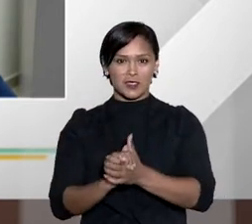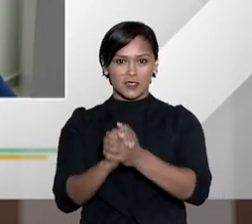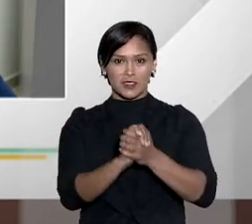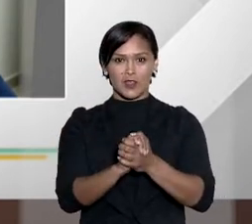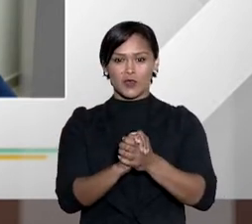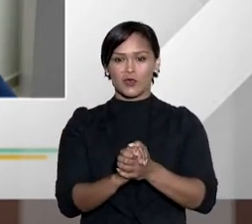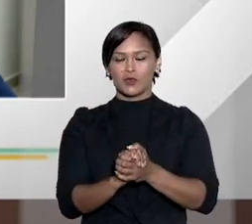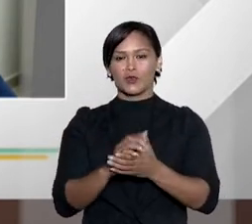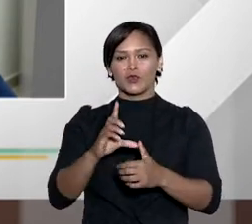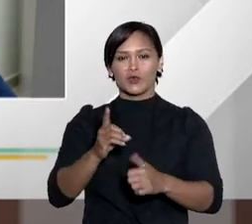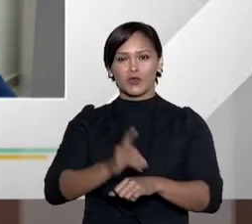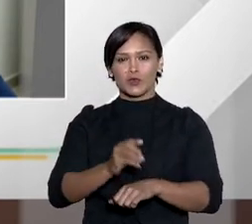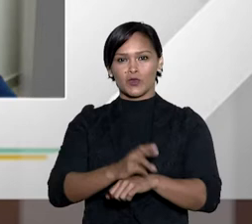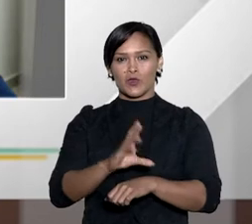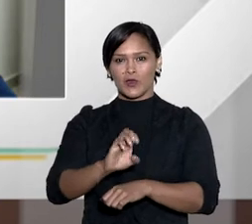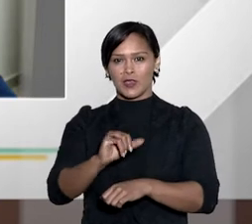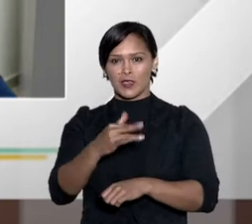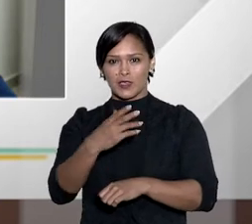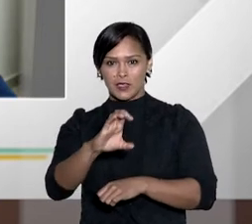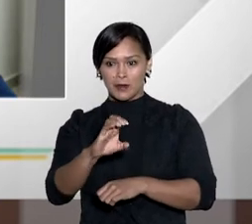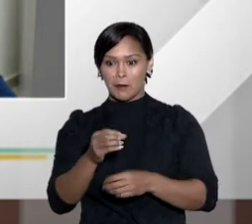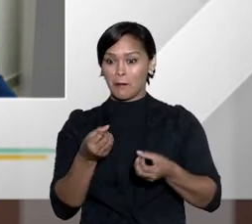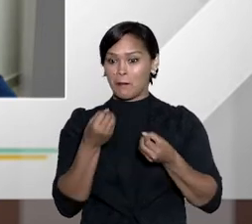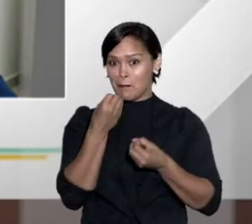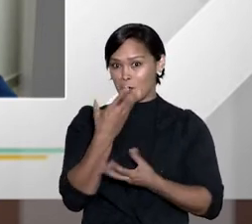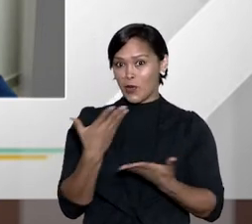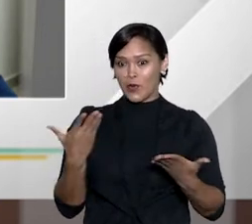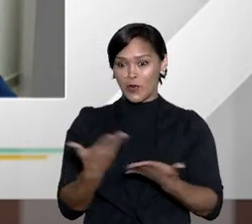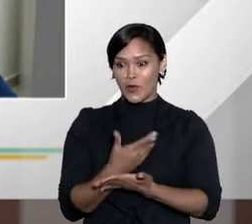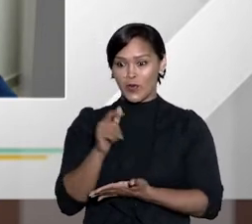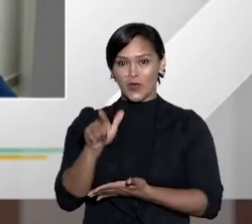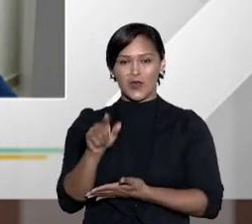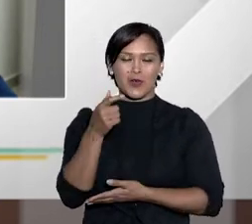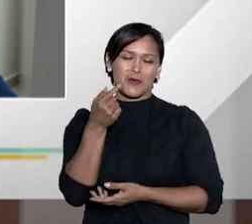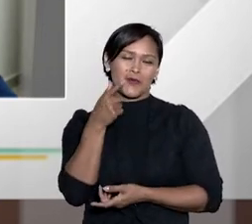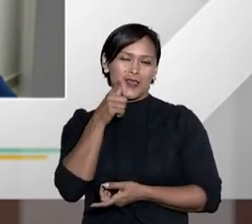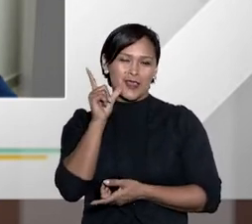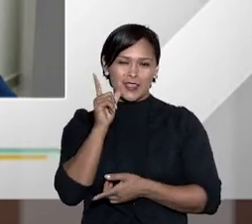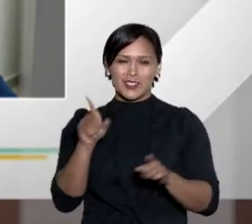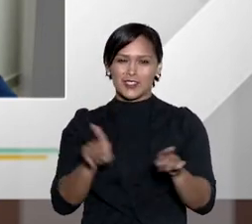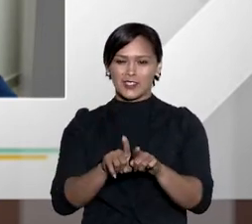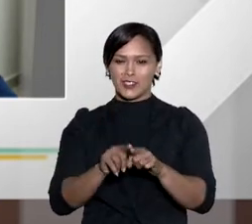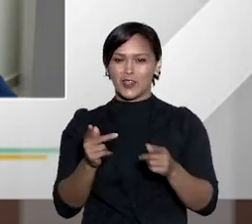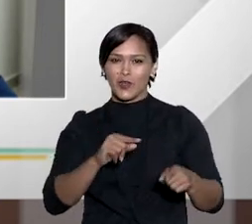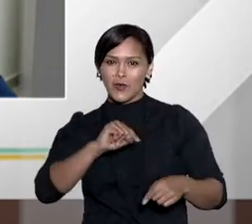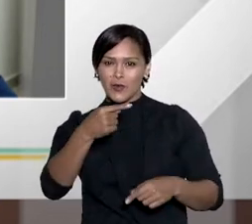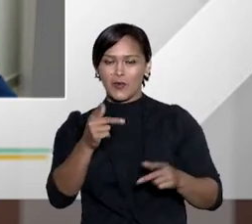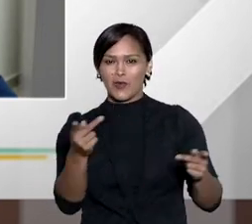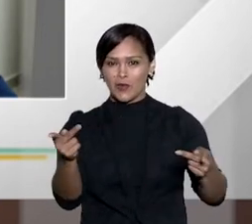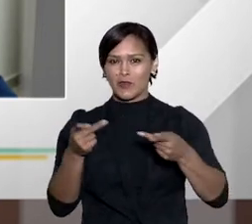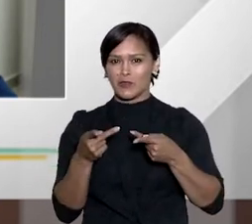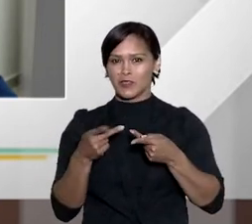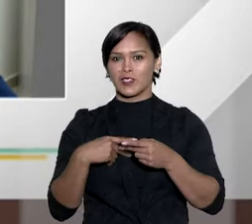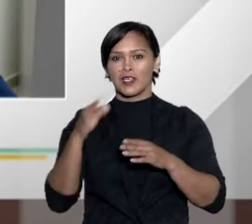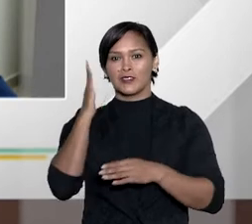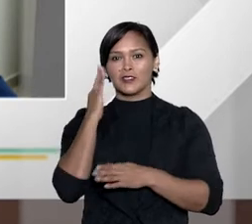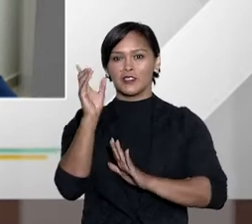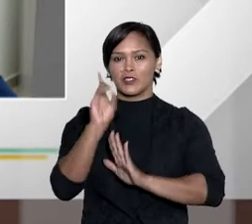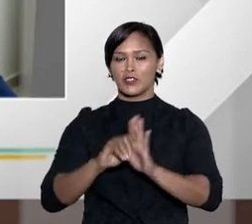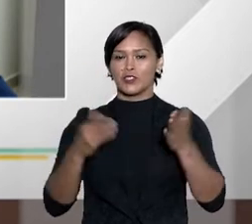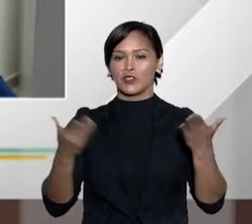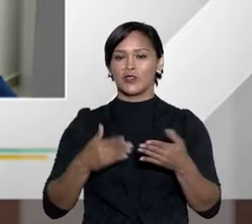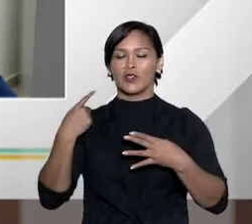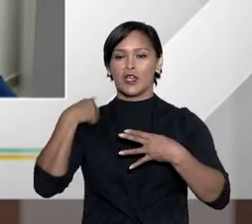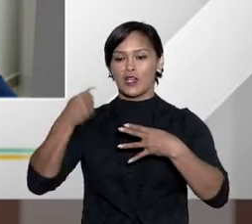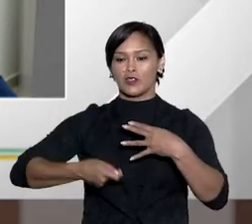Eric Linhares. Como o doutor Alexandre aí já antecipou, nosso outro convidado do Entender Direito de hoje é o juiz